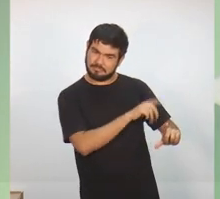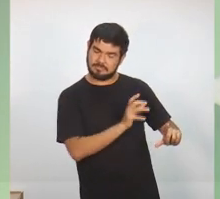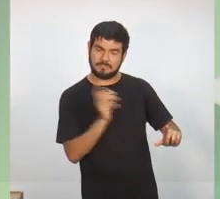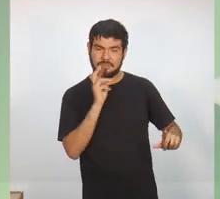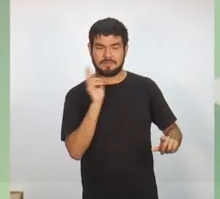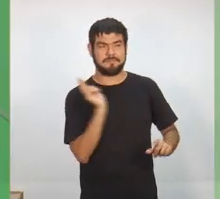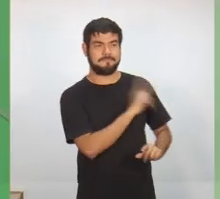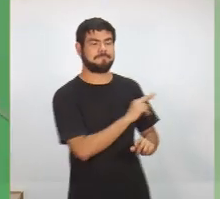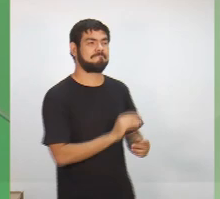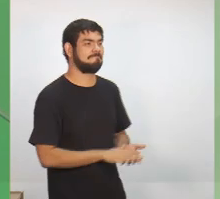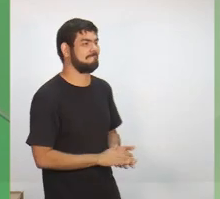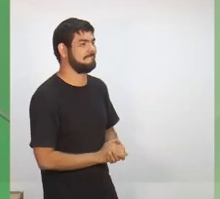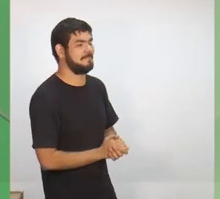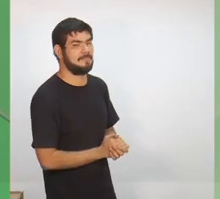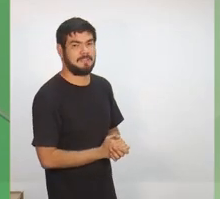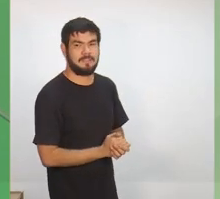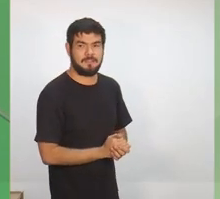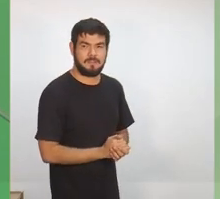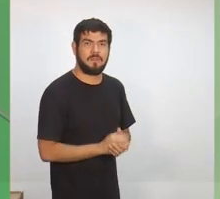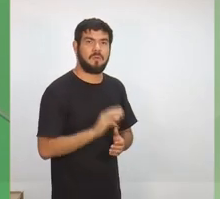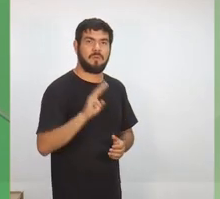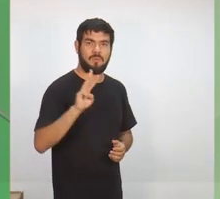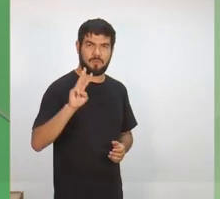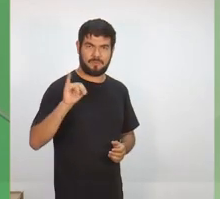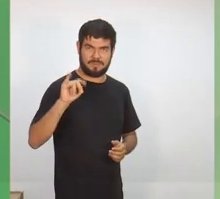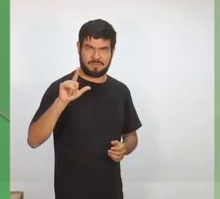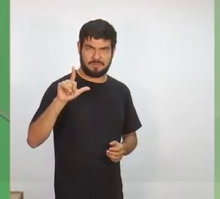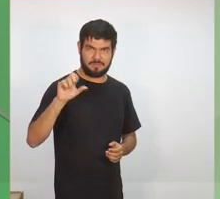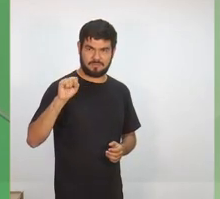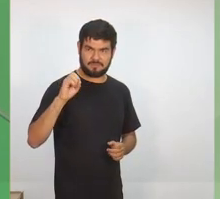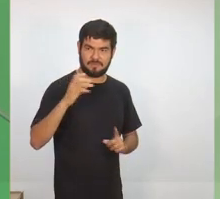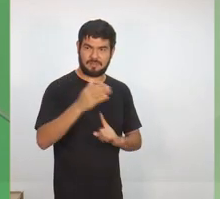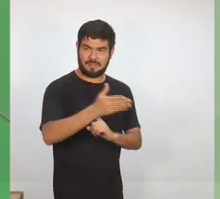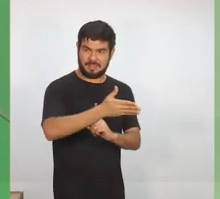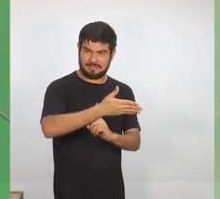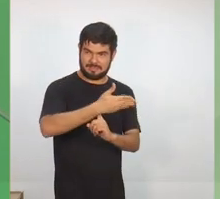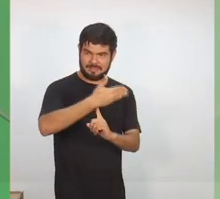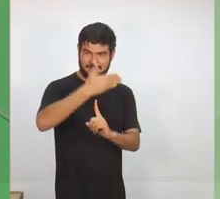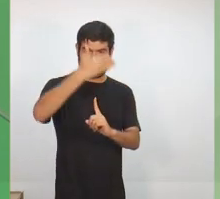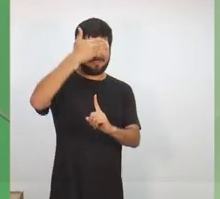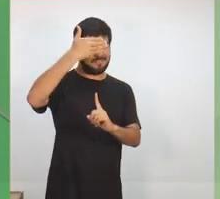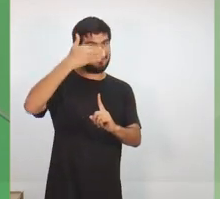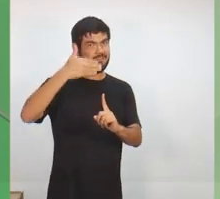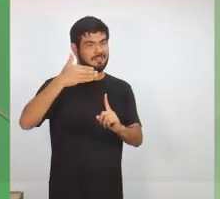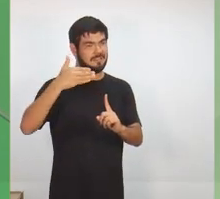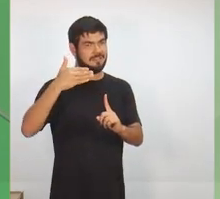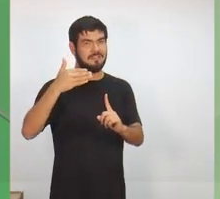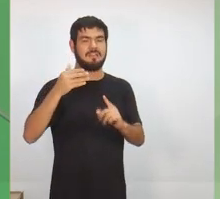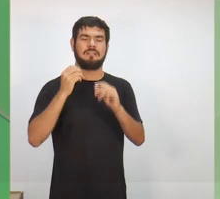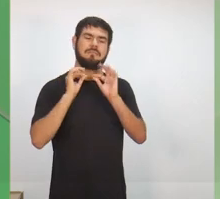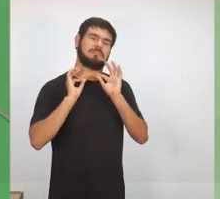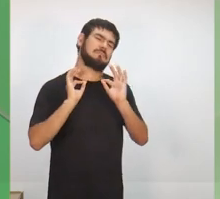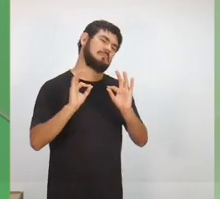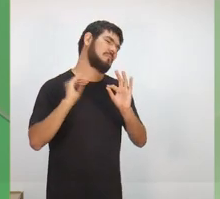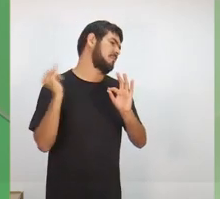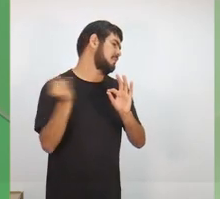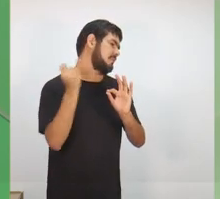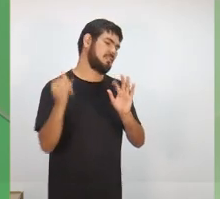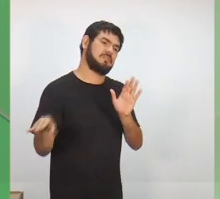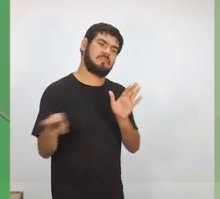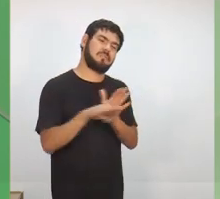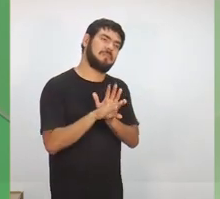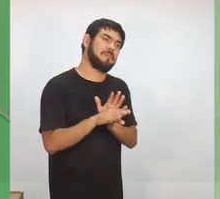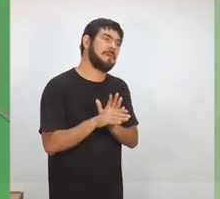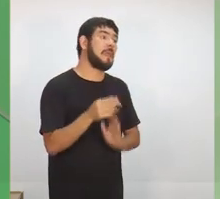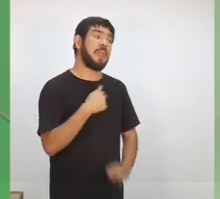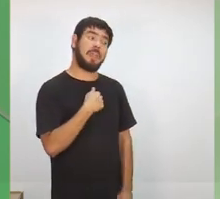candidato. Wilson, a tecnologia, ela chegou para ficar e ela não pode ficar de fora nunca. Eu,